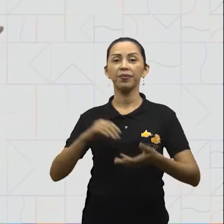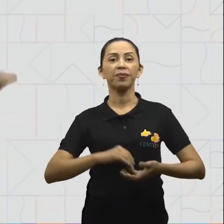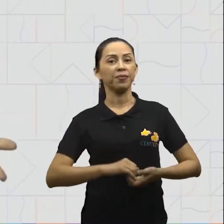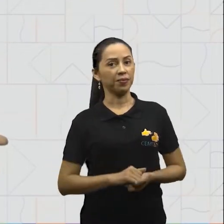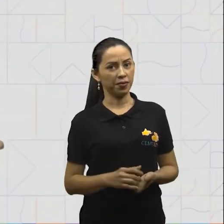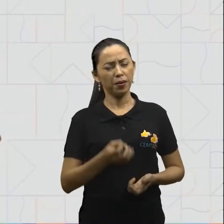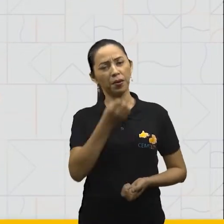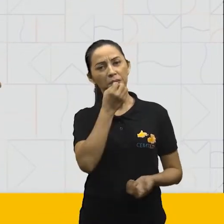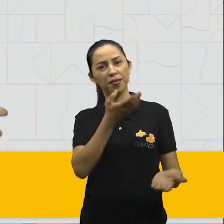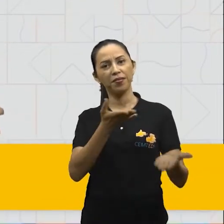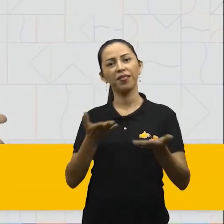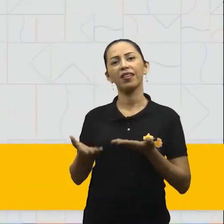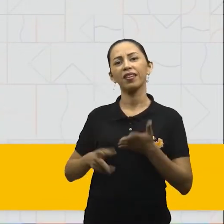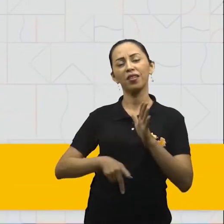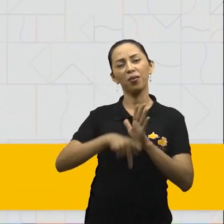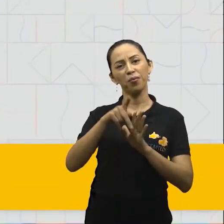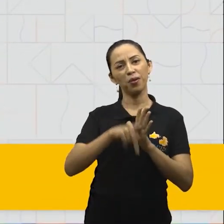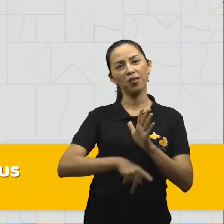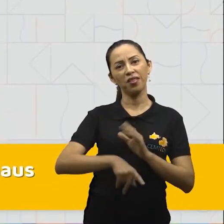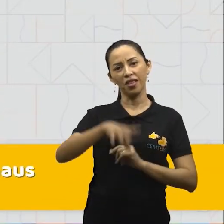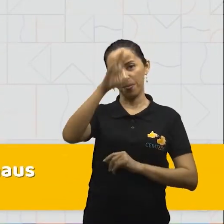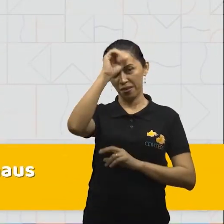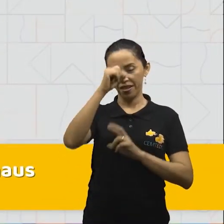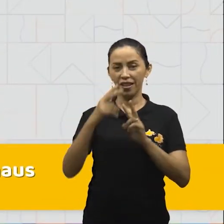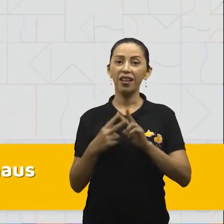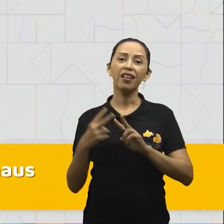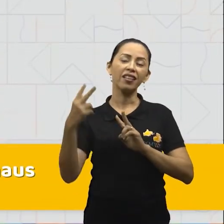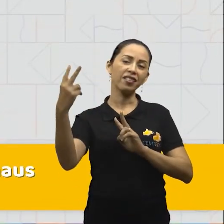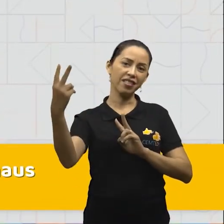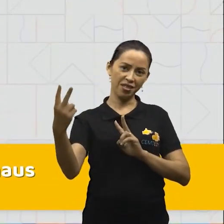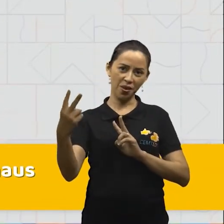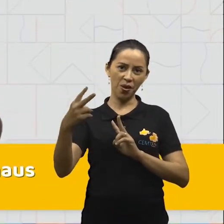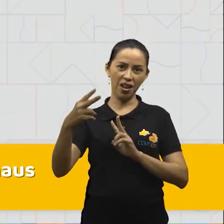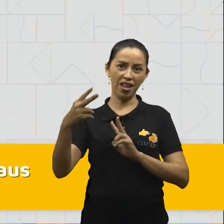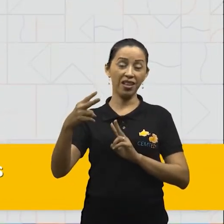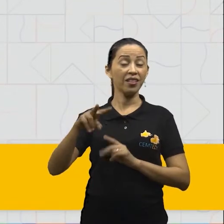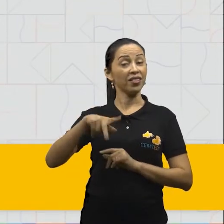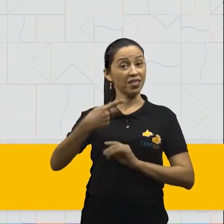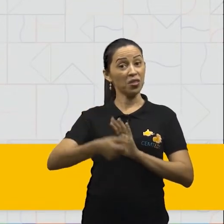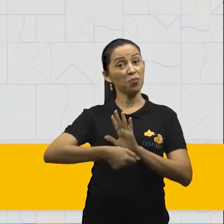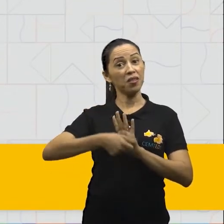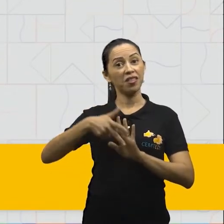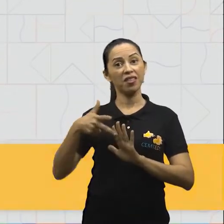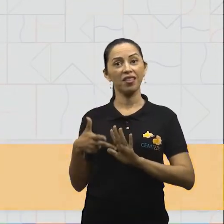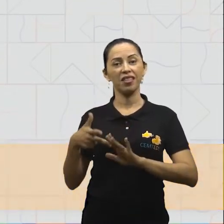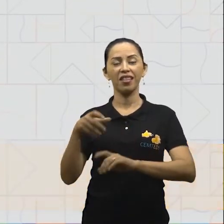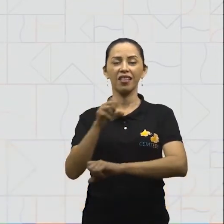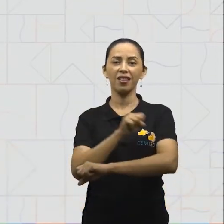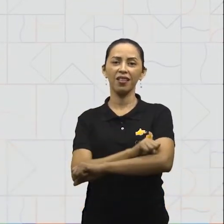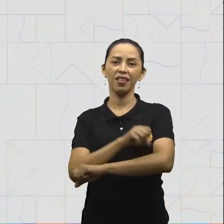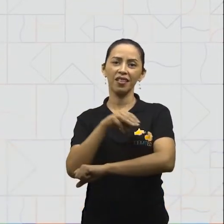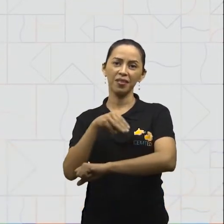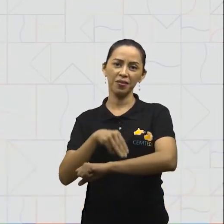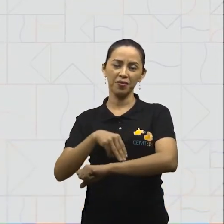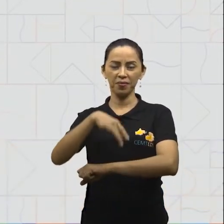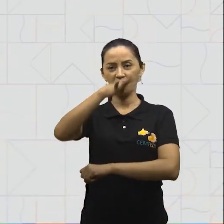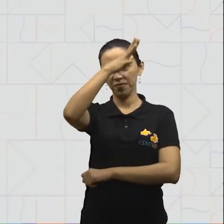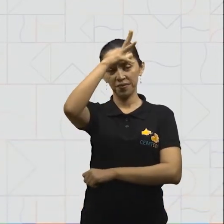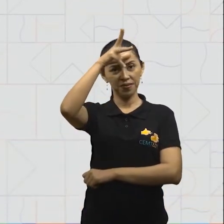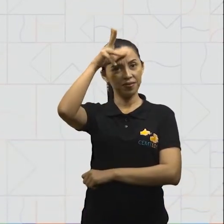Bem-vindos ao projeto Aprender Além da Escola, do Centro de Mídias e Tecnologias